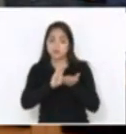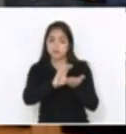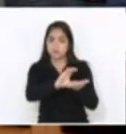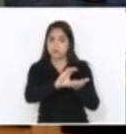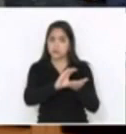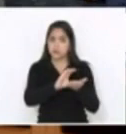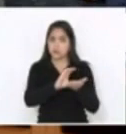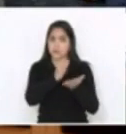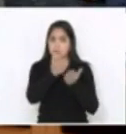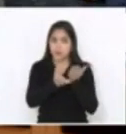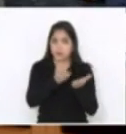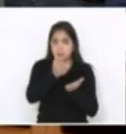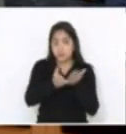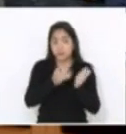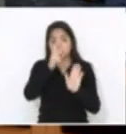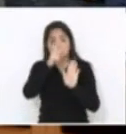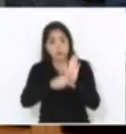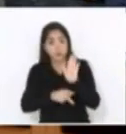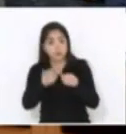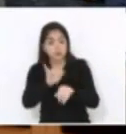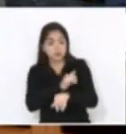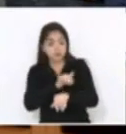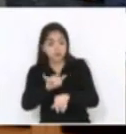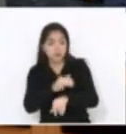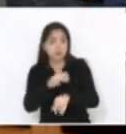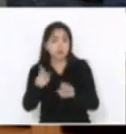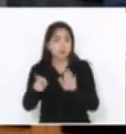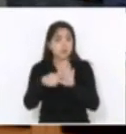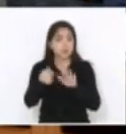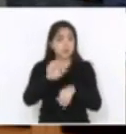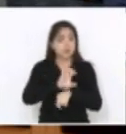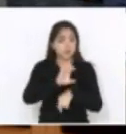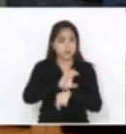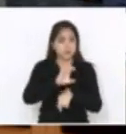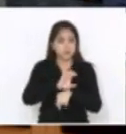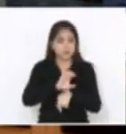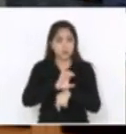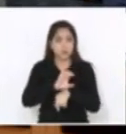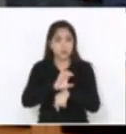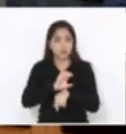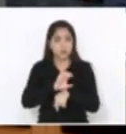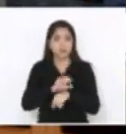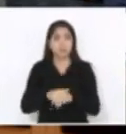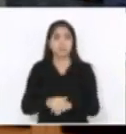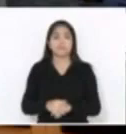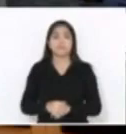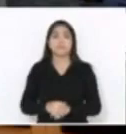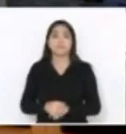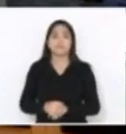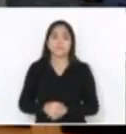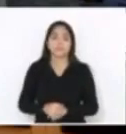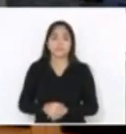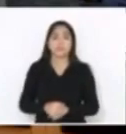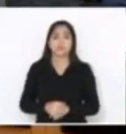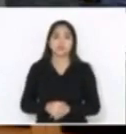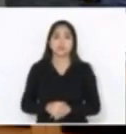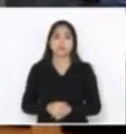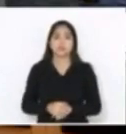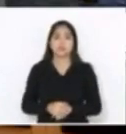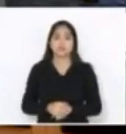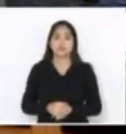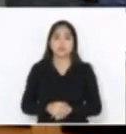atendimento a projetos estratégicos do governo do Estado. Não diz nem que valor é para o Fundam. O governo que diz que vai votar 700 milhões aí e tal.